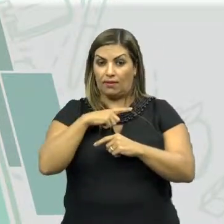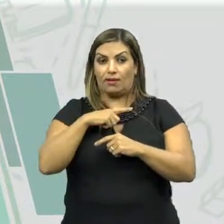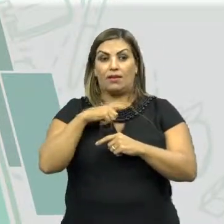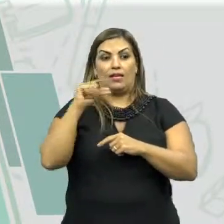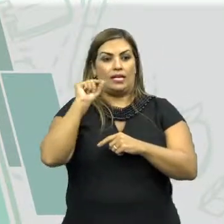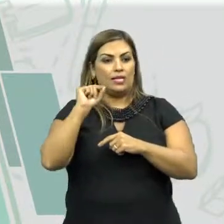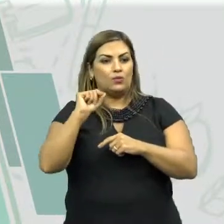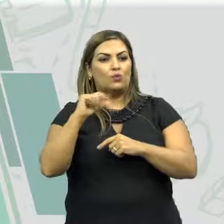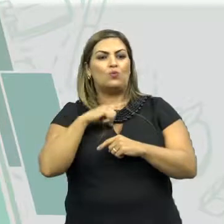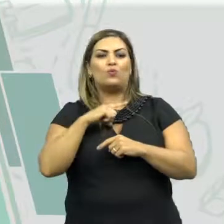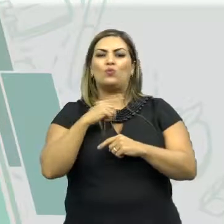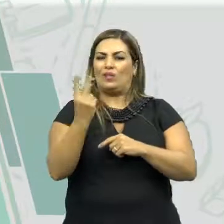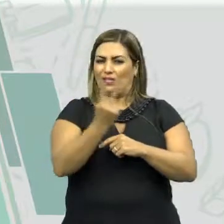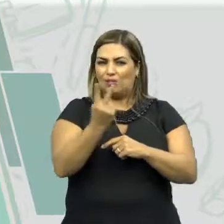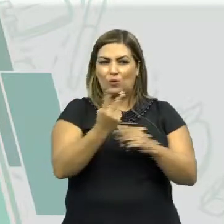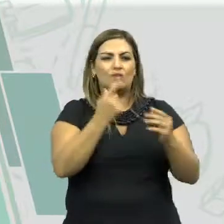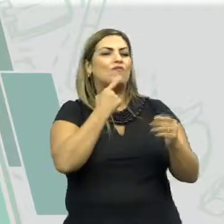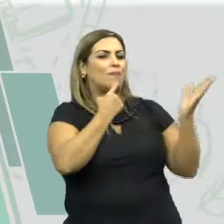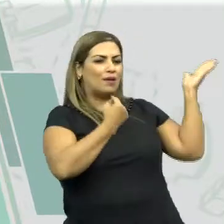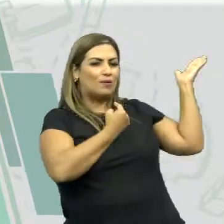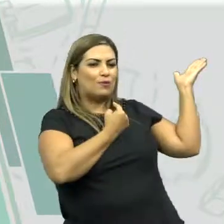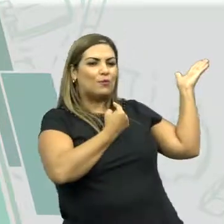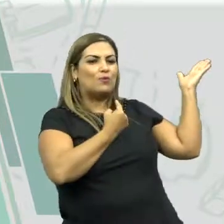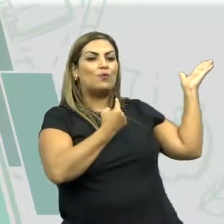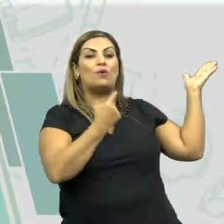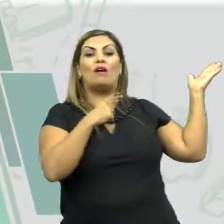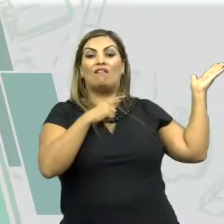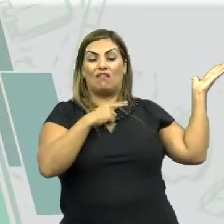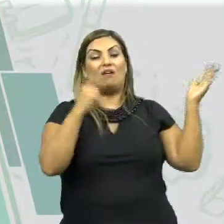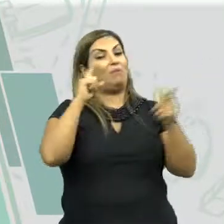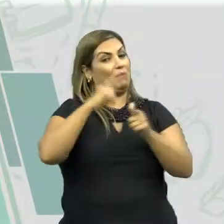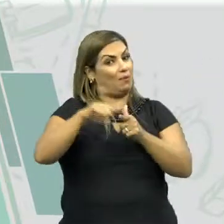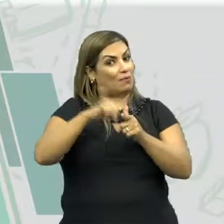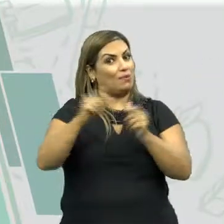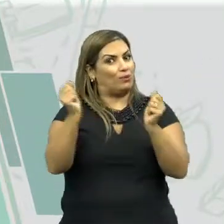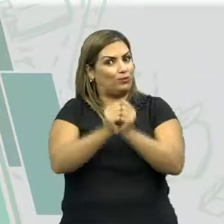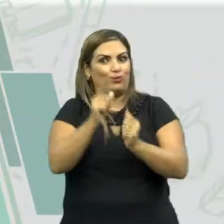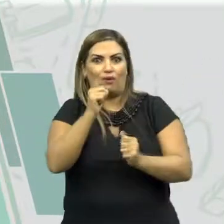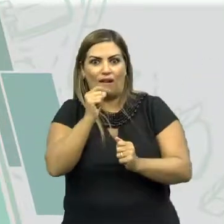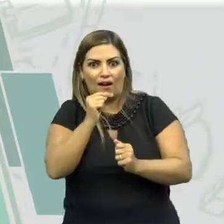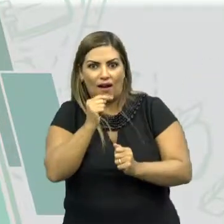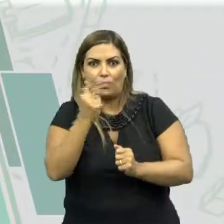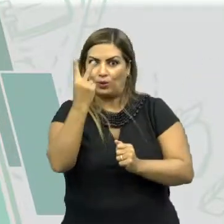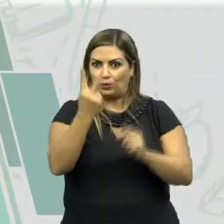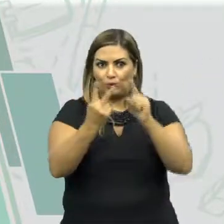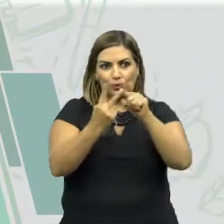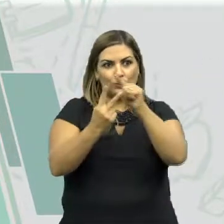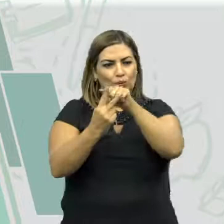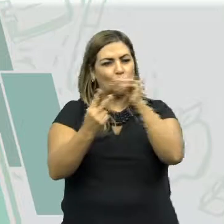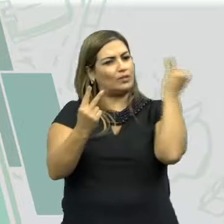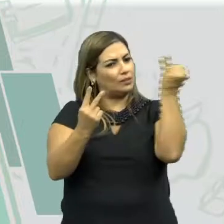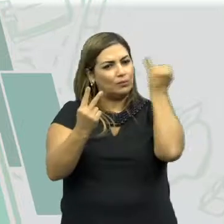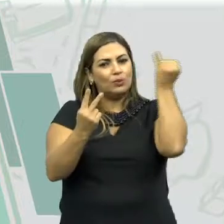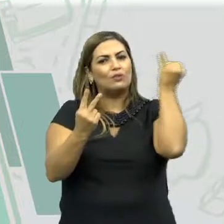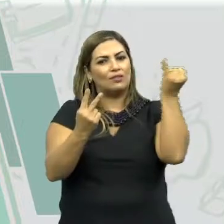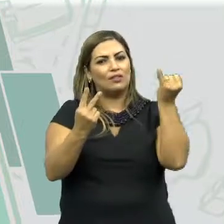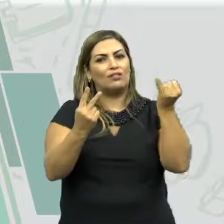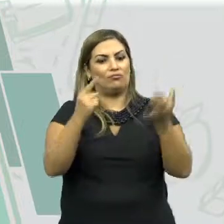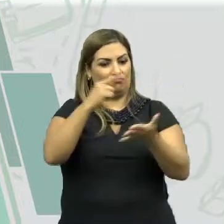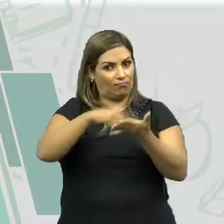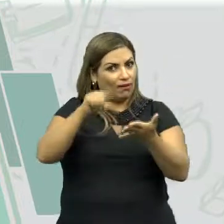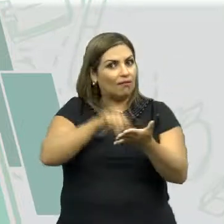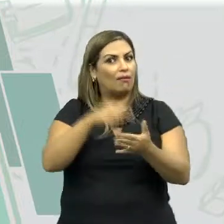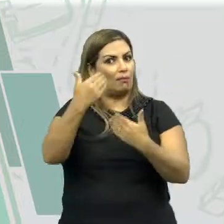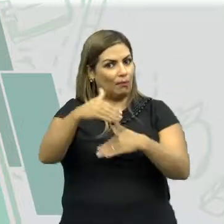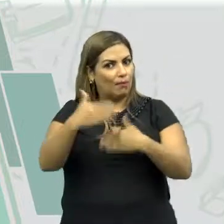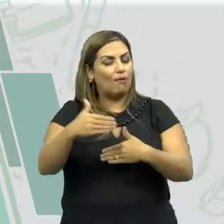dióxido de enxofre e dióxido de nitrogênio vai ocasionar junto com a água dois ácidos importantes aí para você